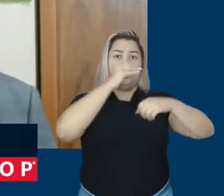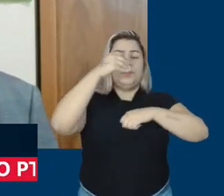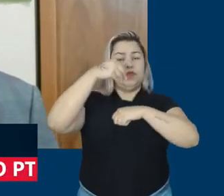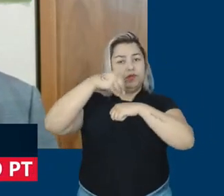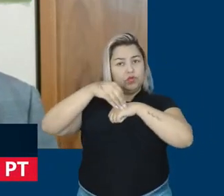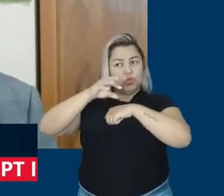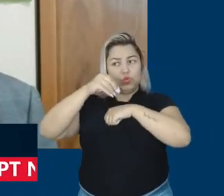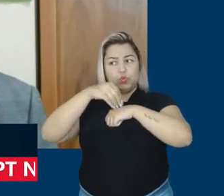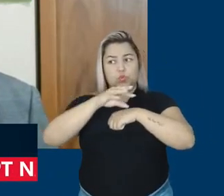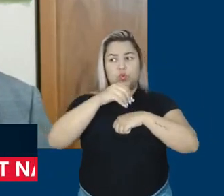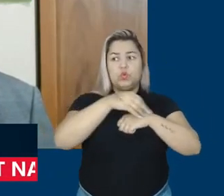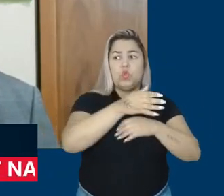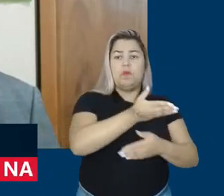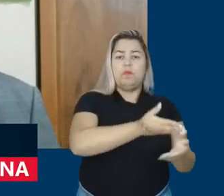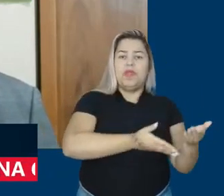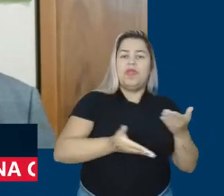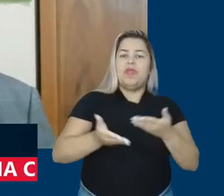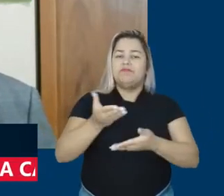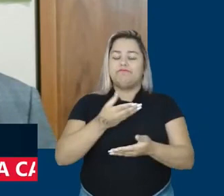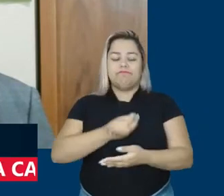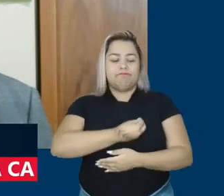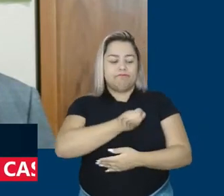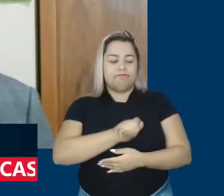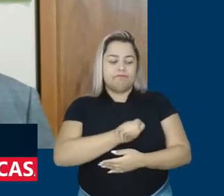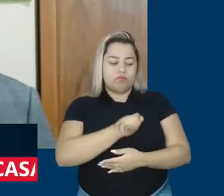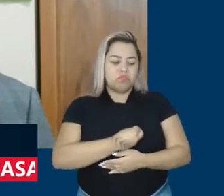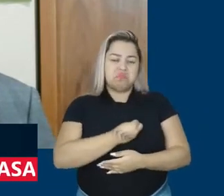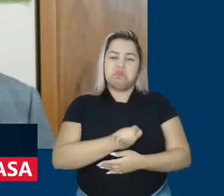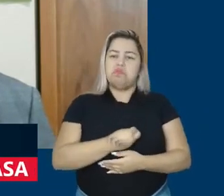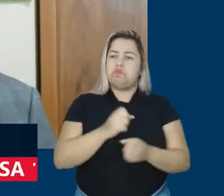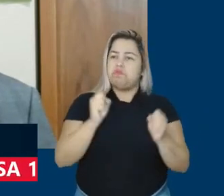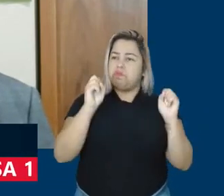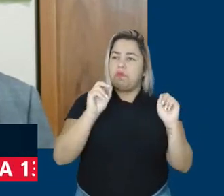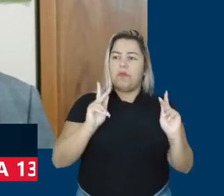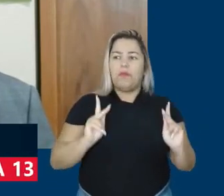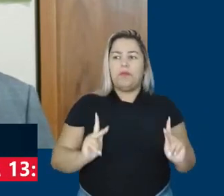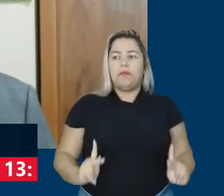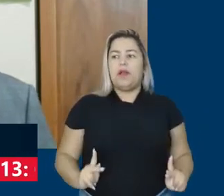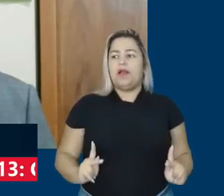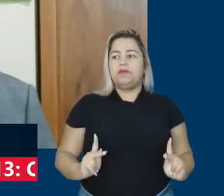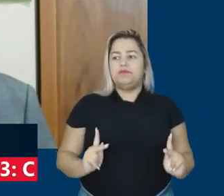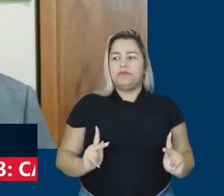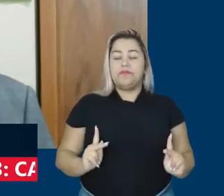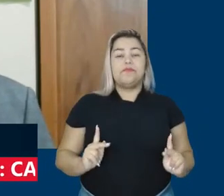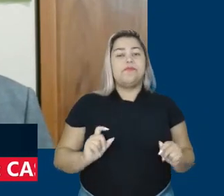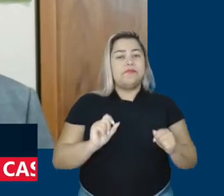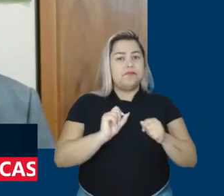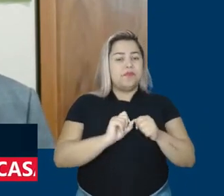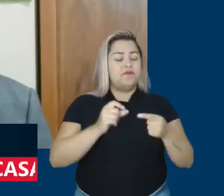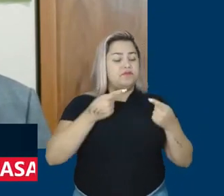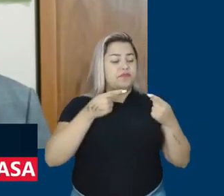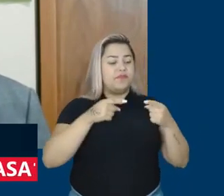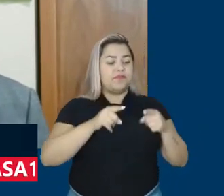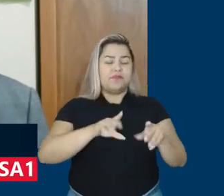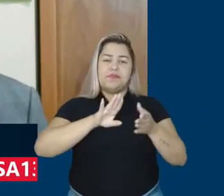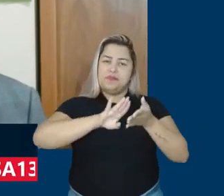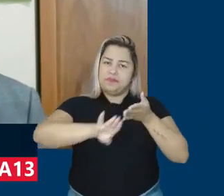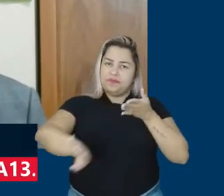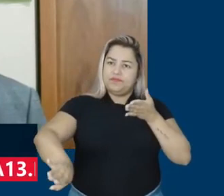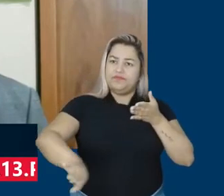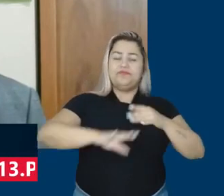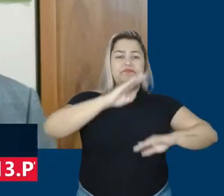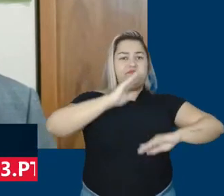riqueza, e de viver em harmonia, né? Eu acho que isso essencial no Brasil. para isso, nós precisamos fazer o combate a essas práticas